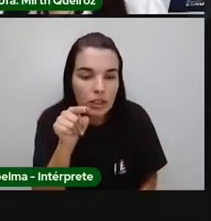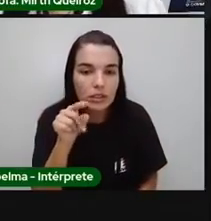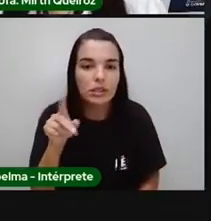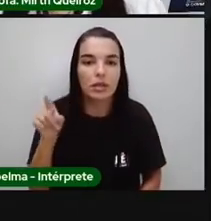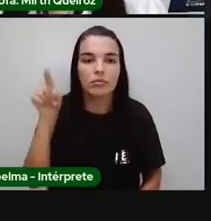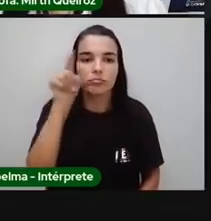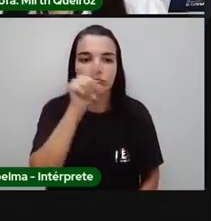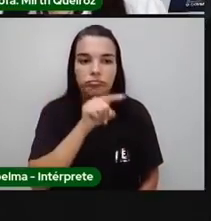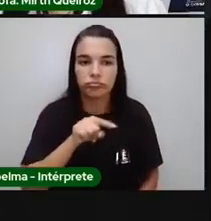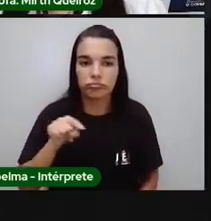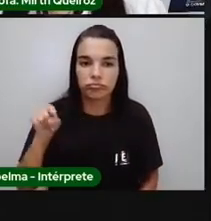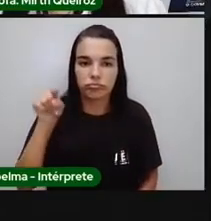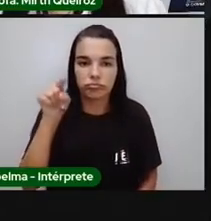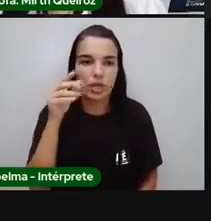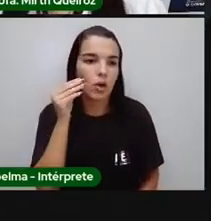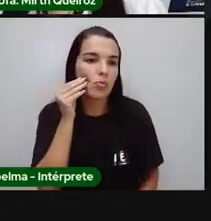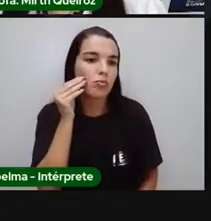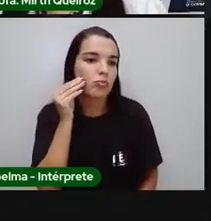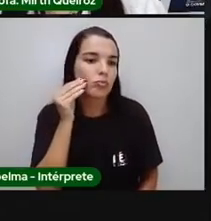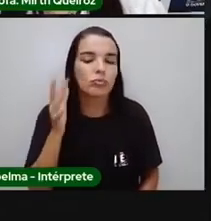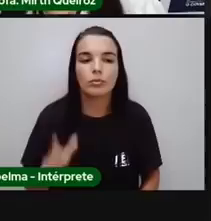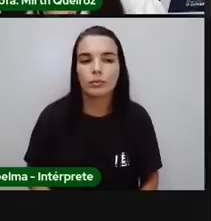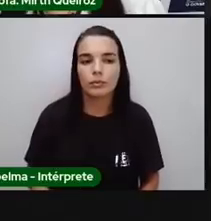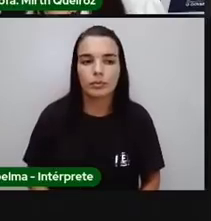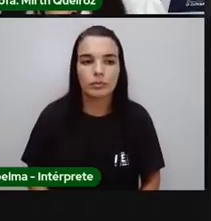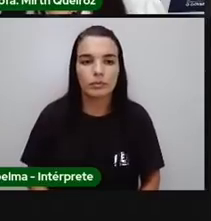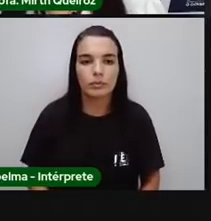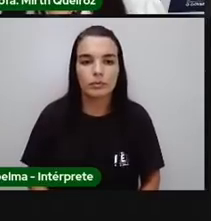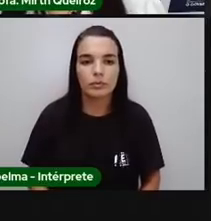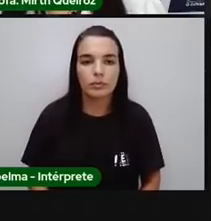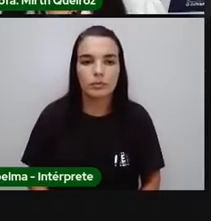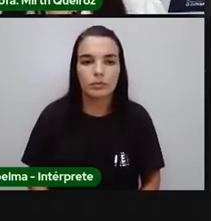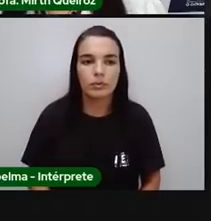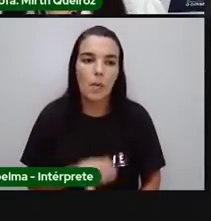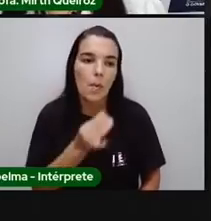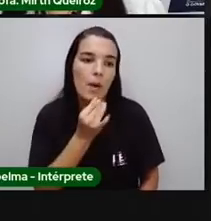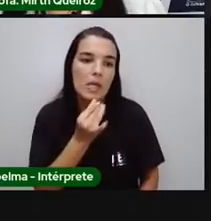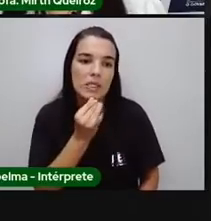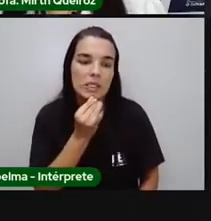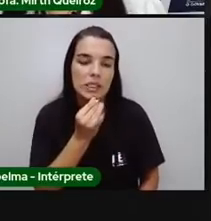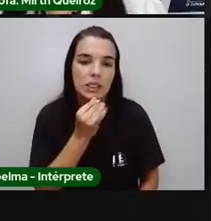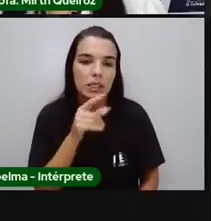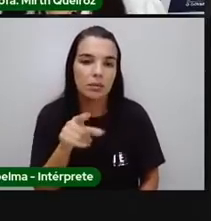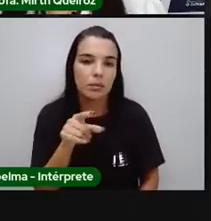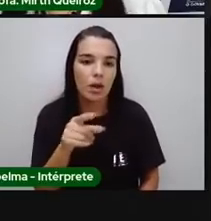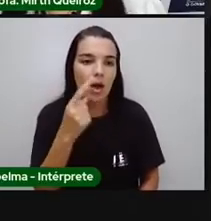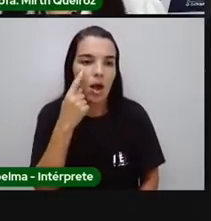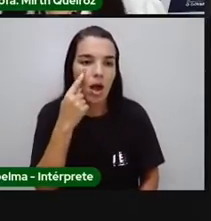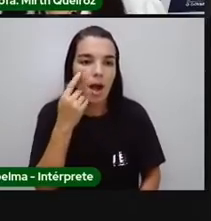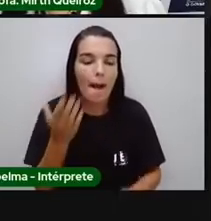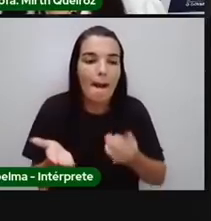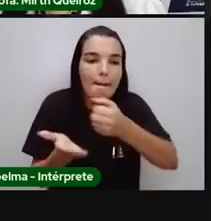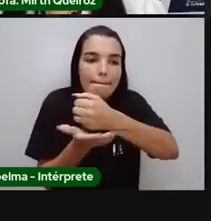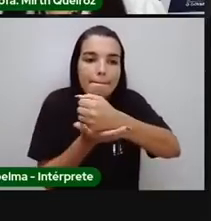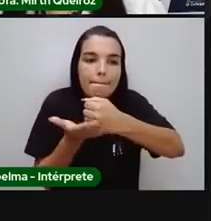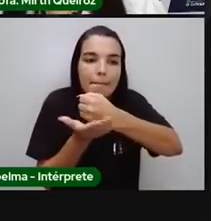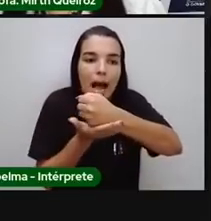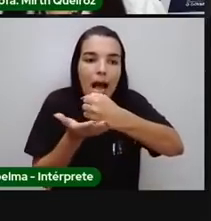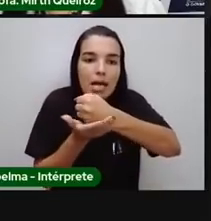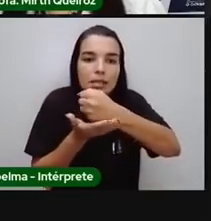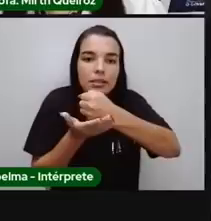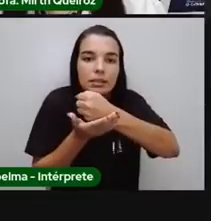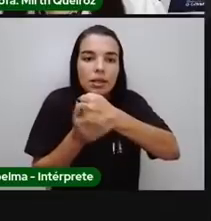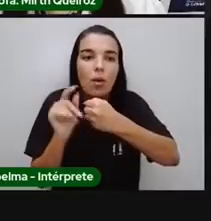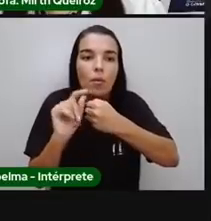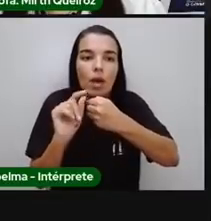Olha aqui o modelo de cadeia alimentar. O que está na base dessa cadeia alimentar? E isso, são as